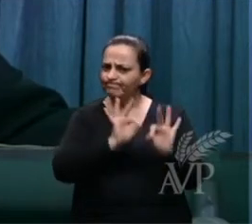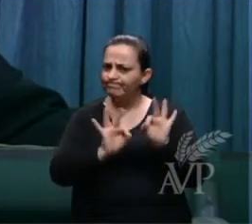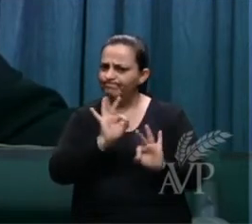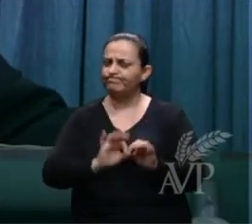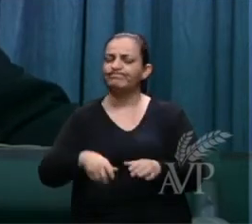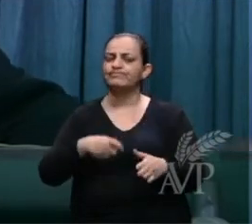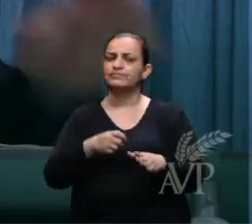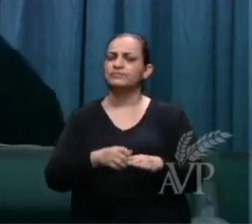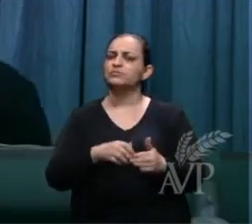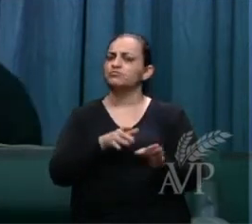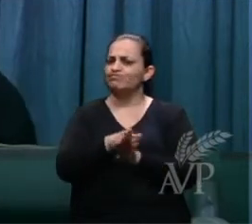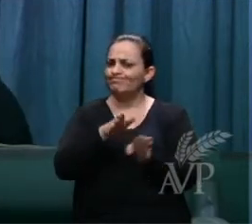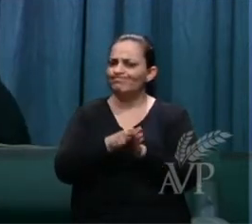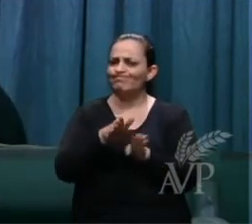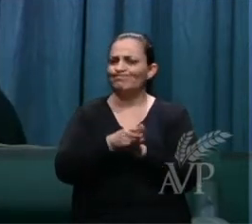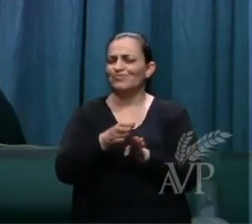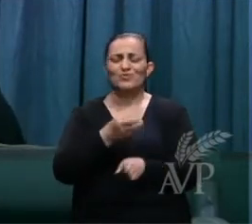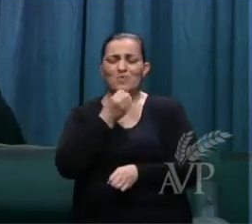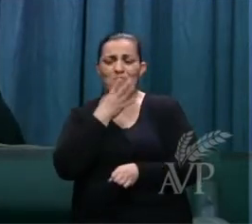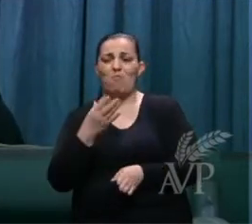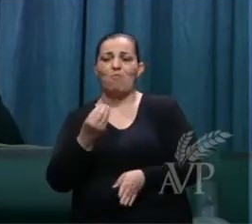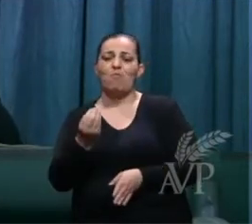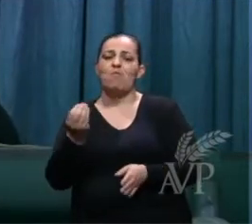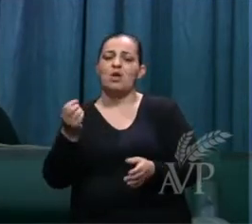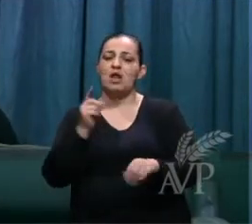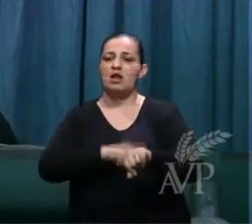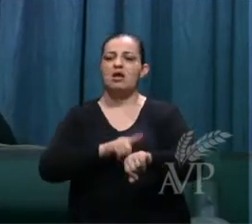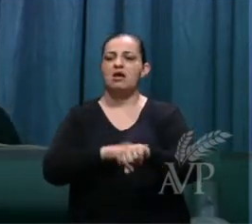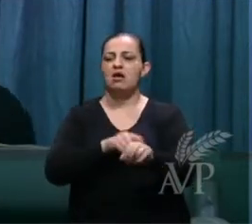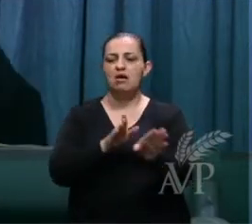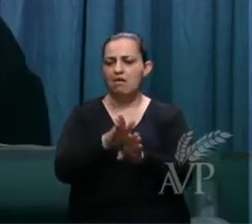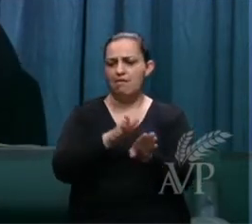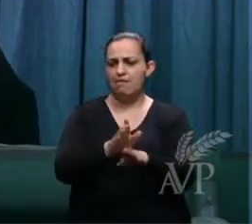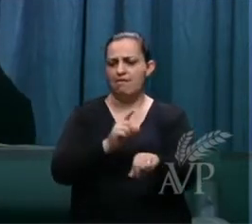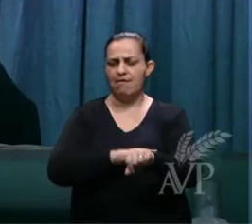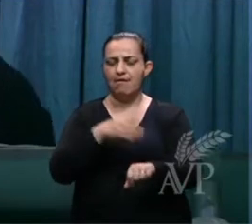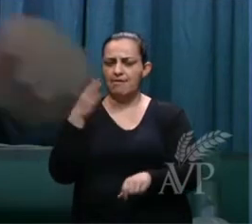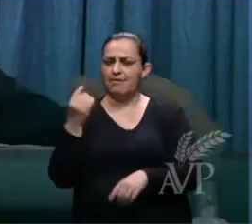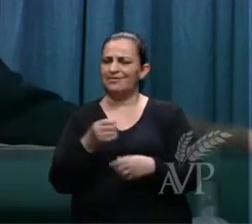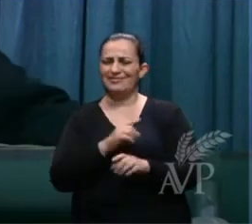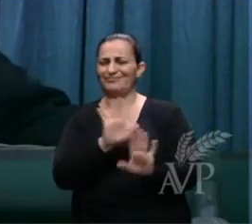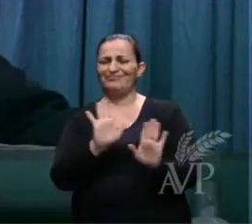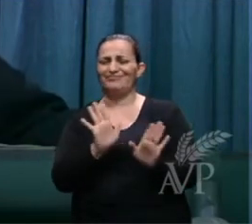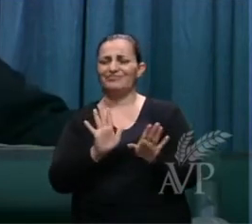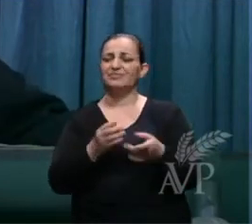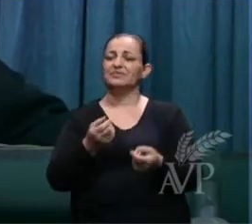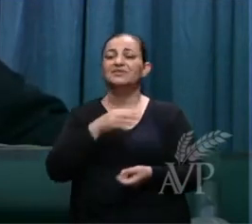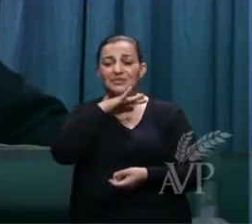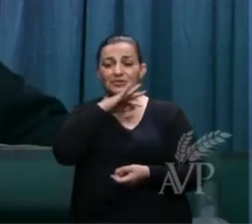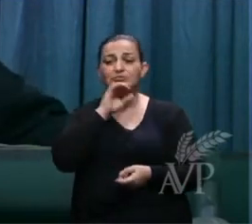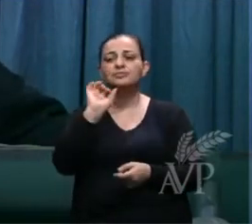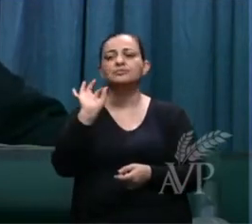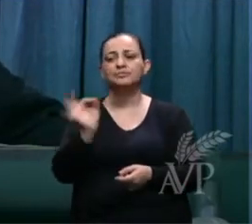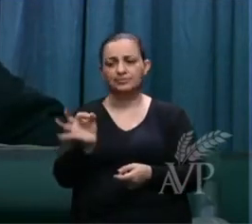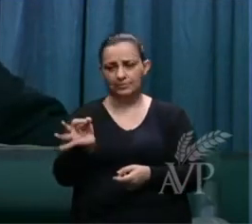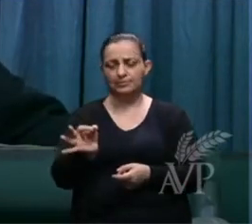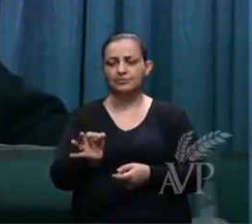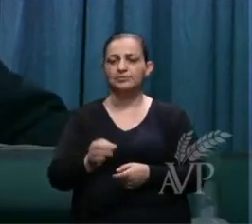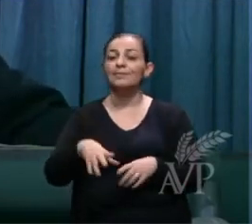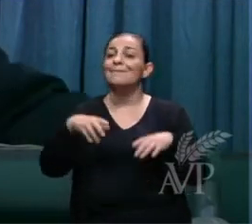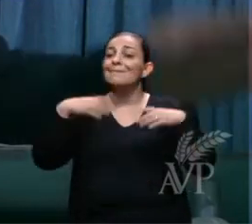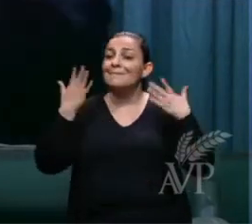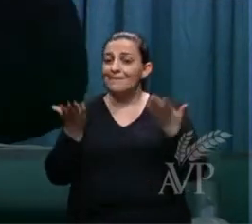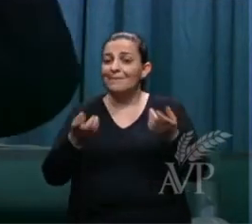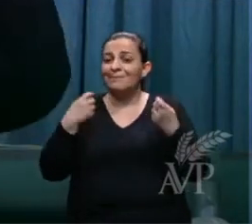e ela não é boa no momento mas é necessário como disse o